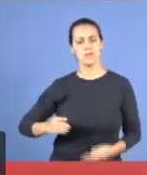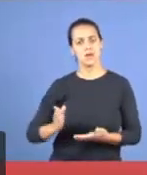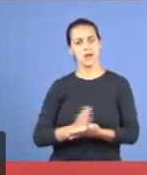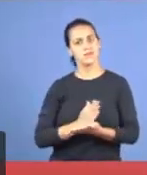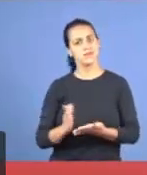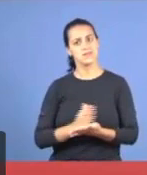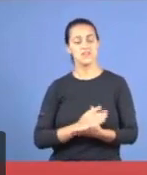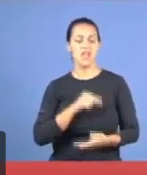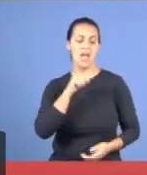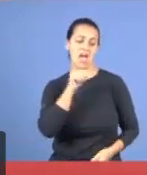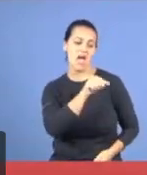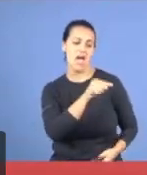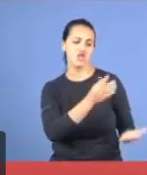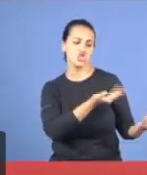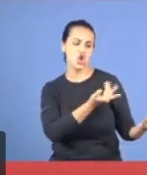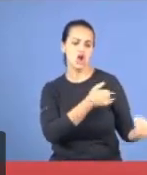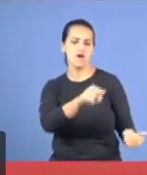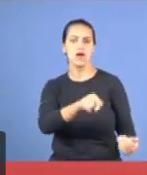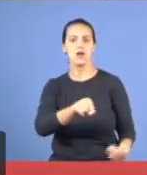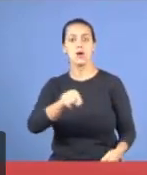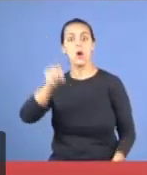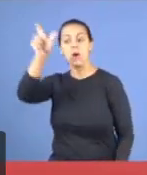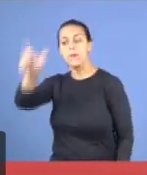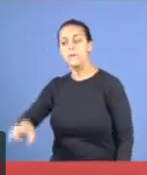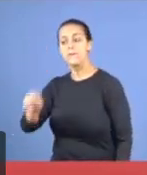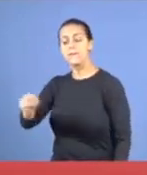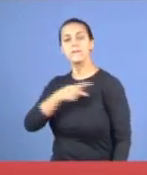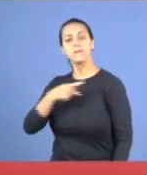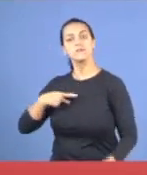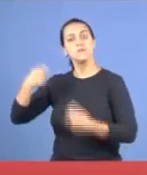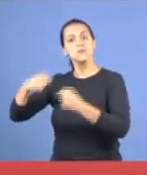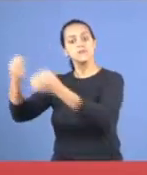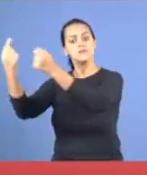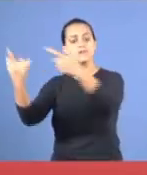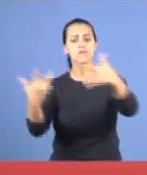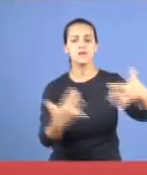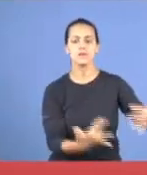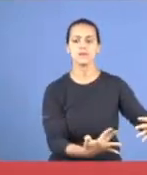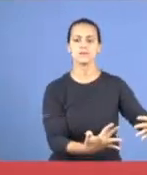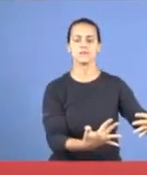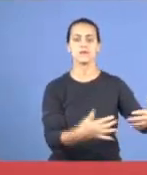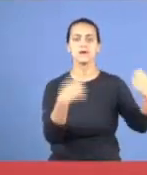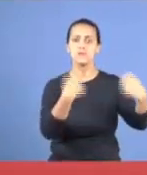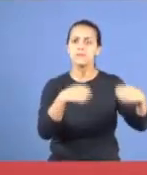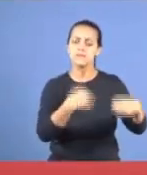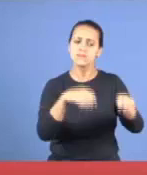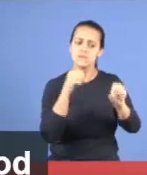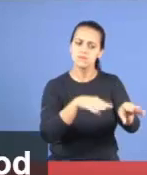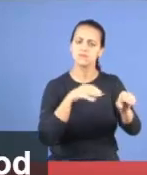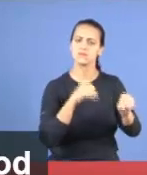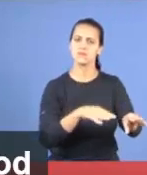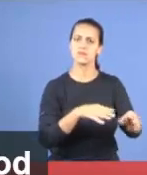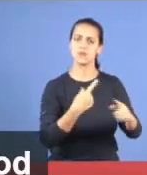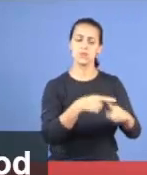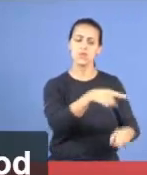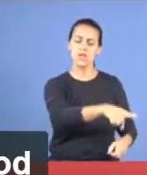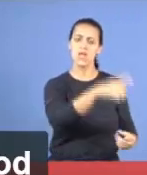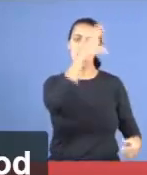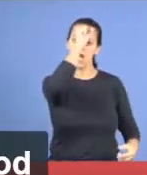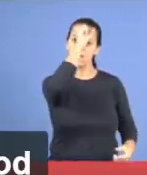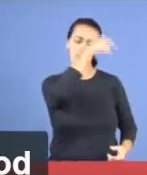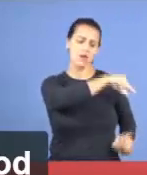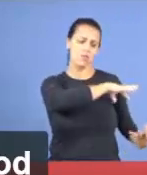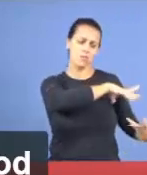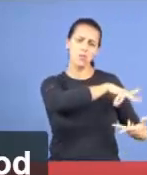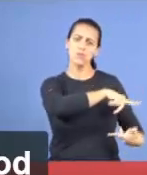o jovem, você não explicou isso a ele, ele vem do mundo, do jeito que está, ele aprendeu isso lá, então ele